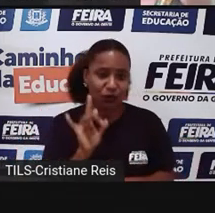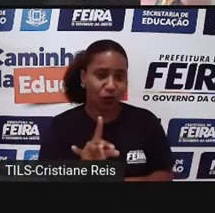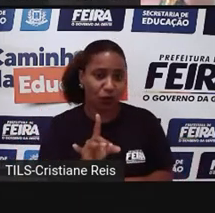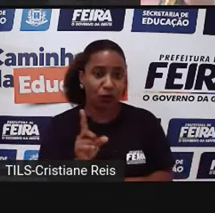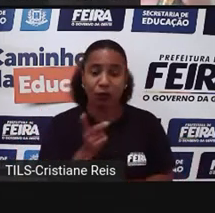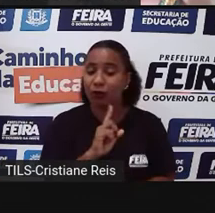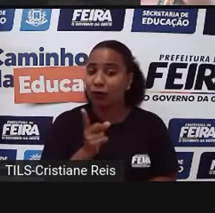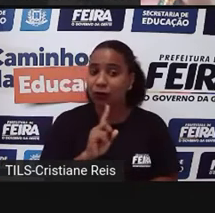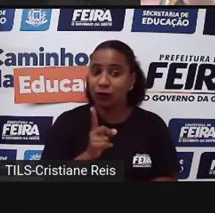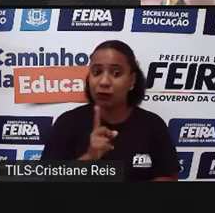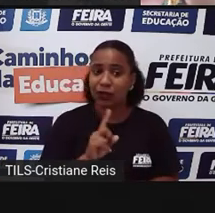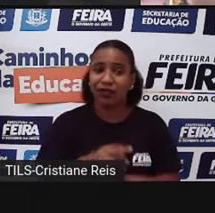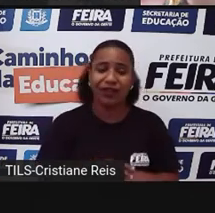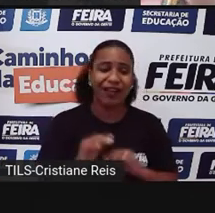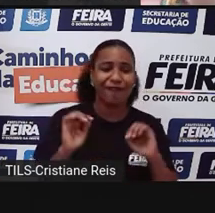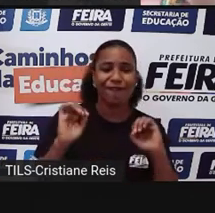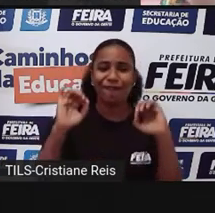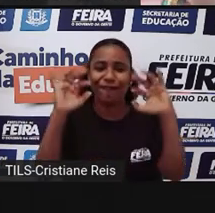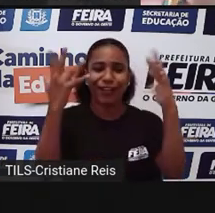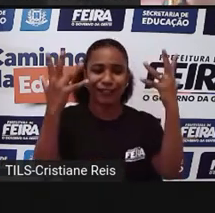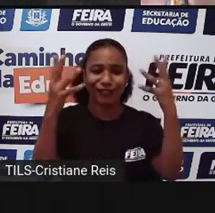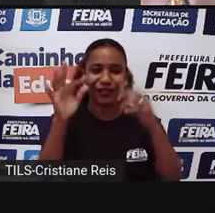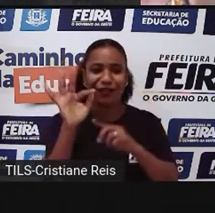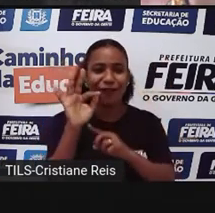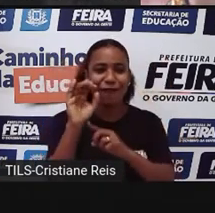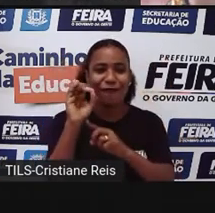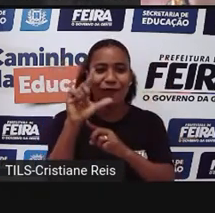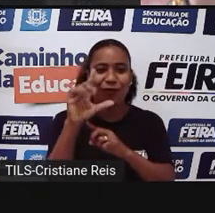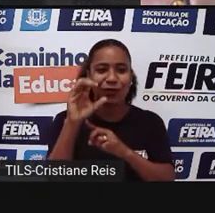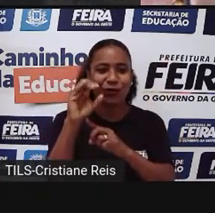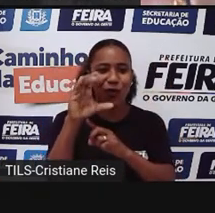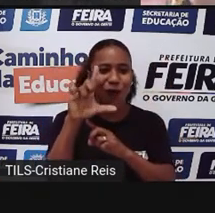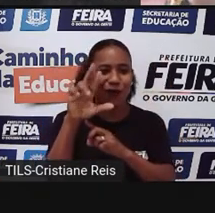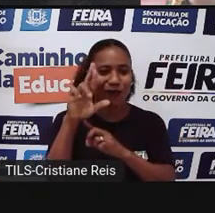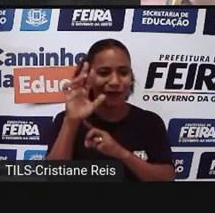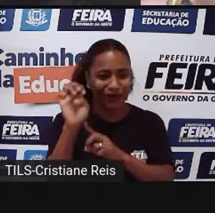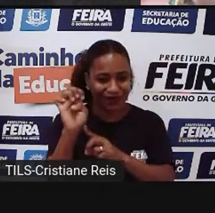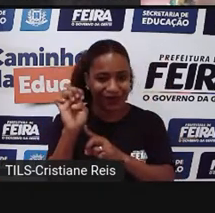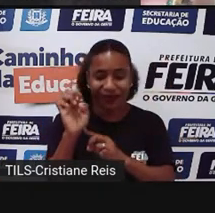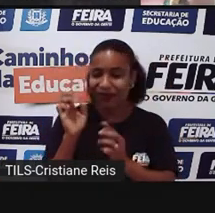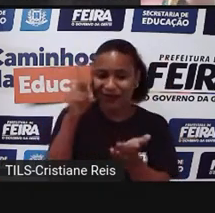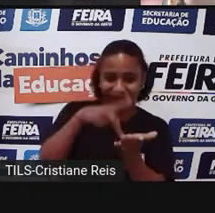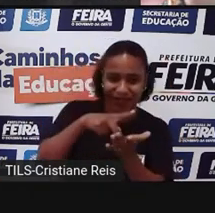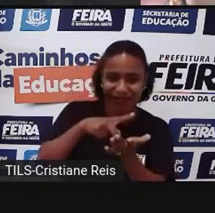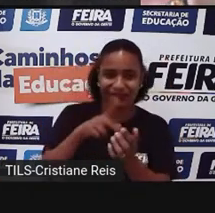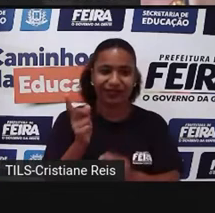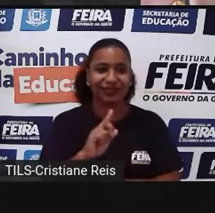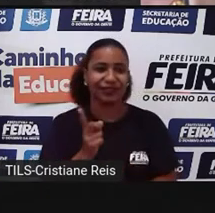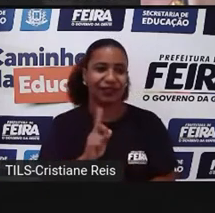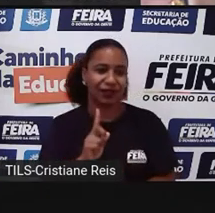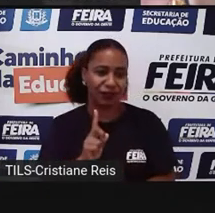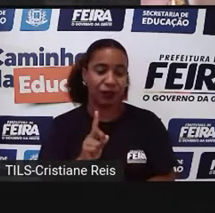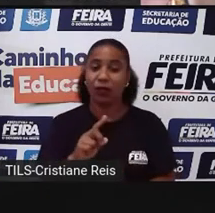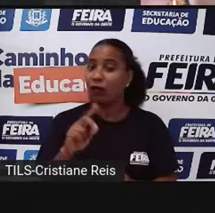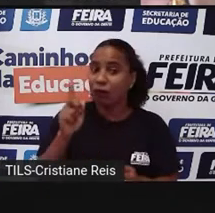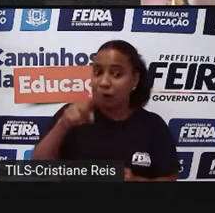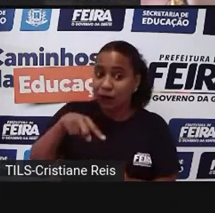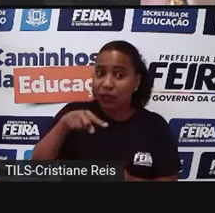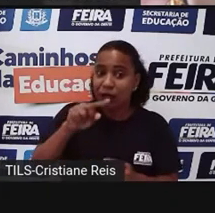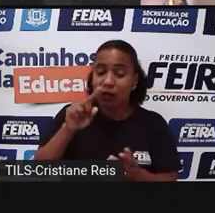folclore é aquela coisinha, aquela festinha, né? É aquilo que a gente sabe que não existe. Então, por isso que a gente não pode